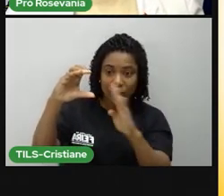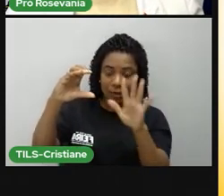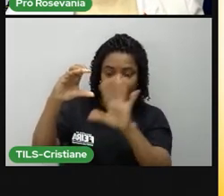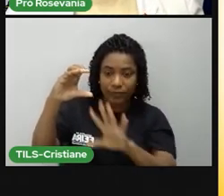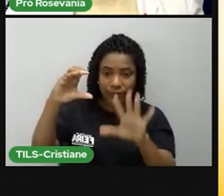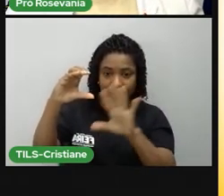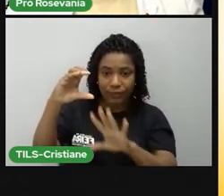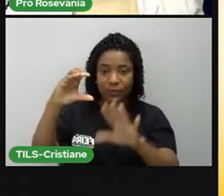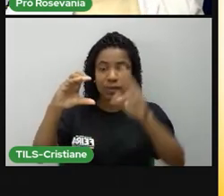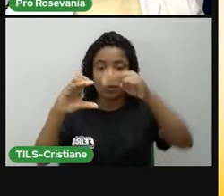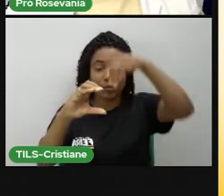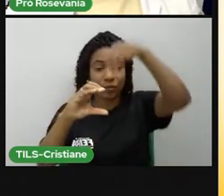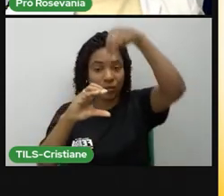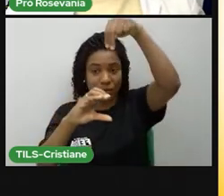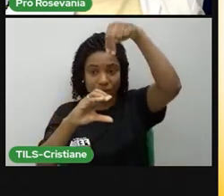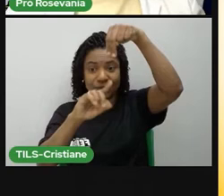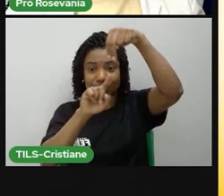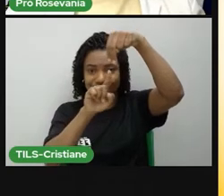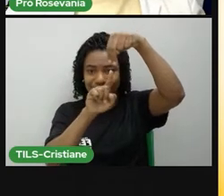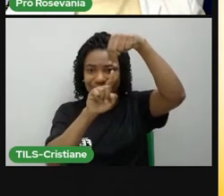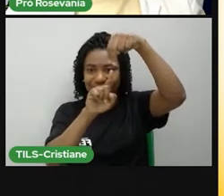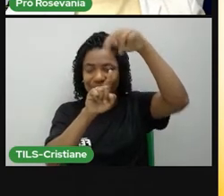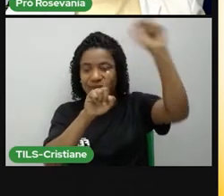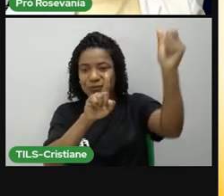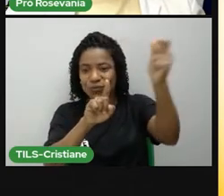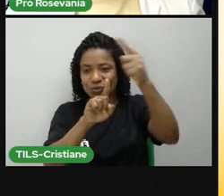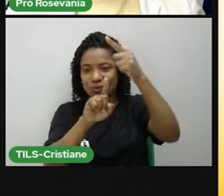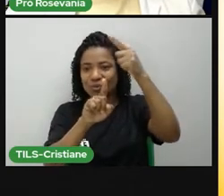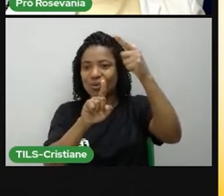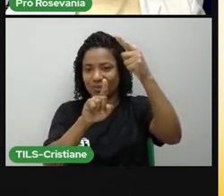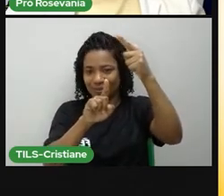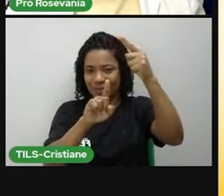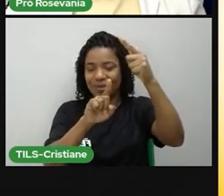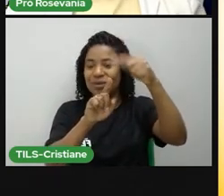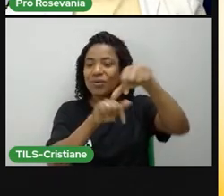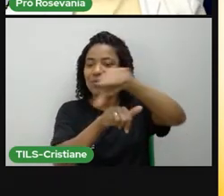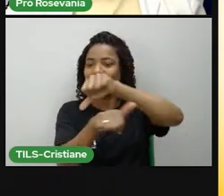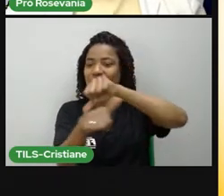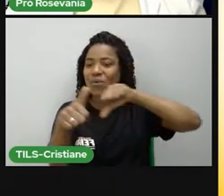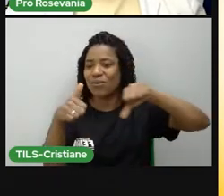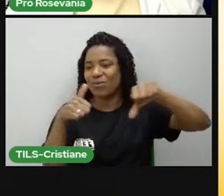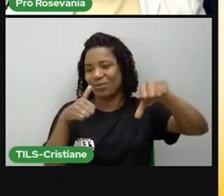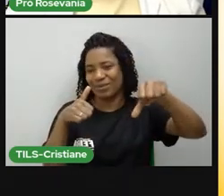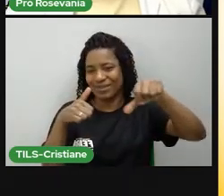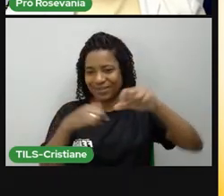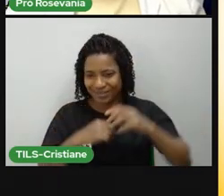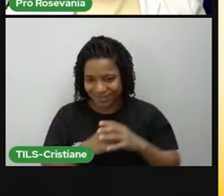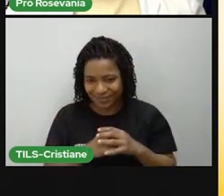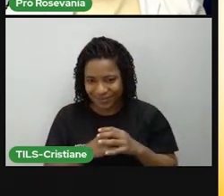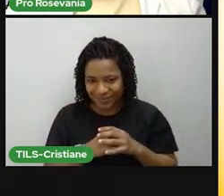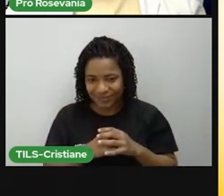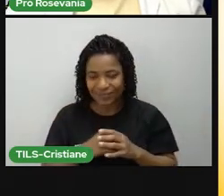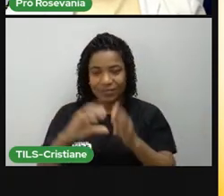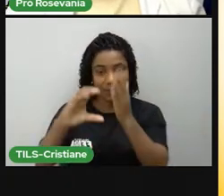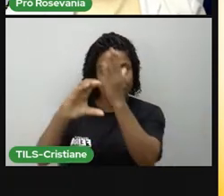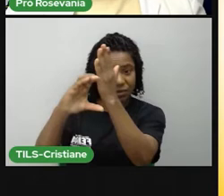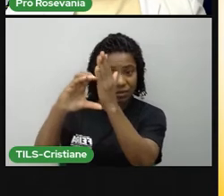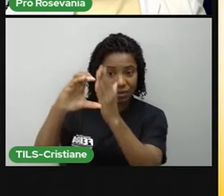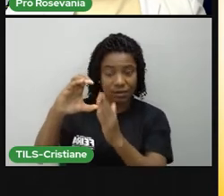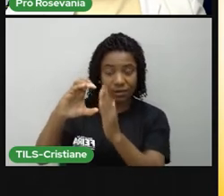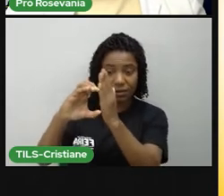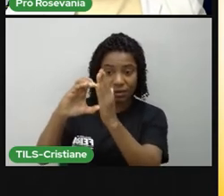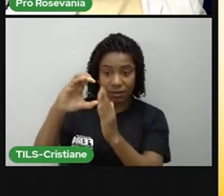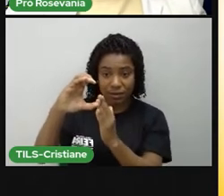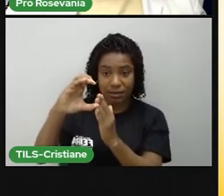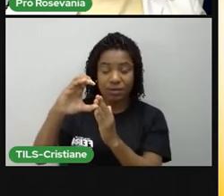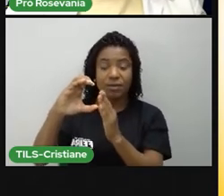eixo norte, mais próximo do Sol. Então é o período de iluminação. Aí o que acontece? Aqui no verão eu